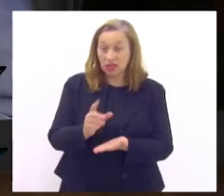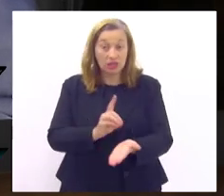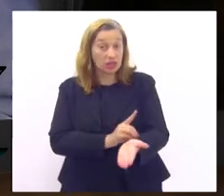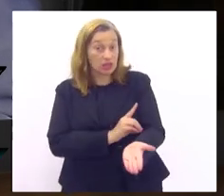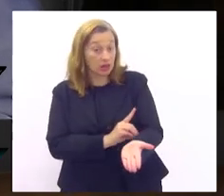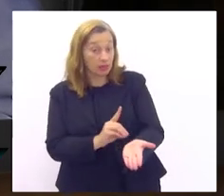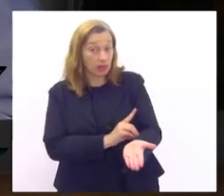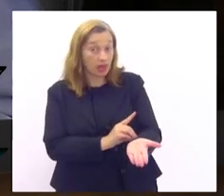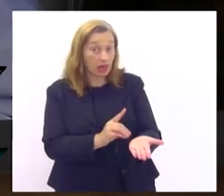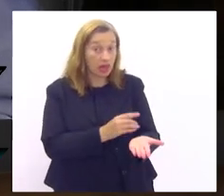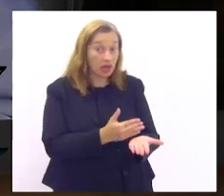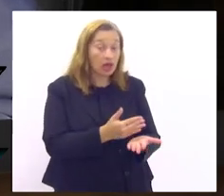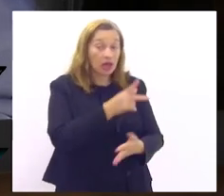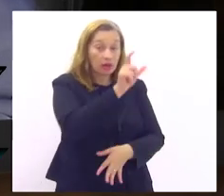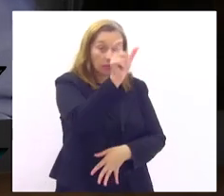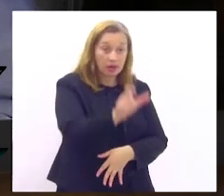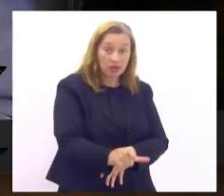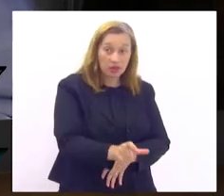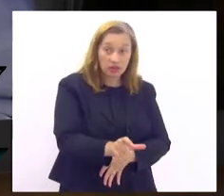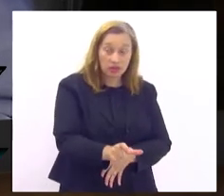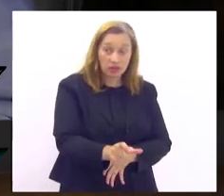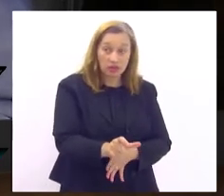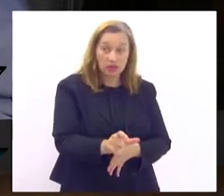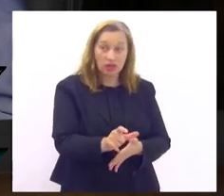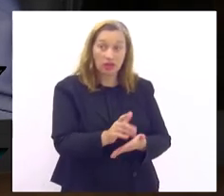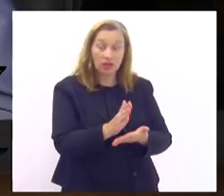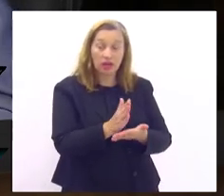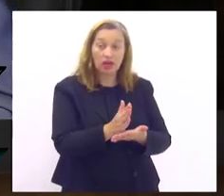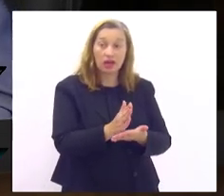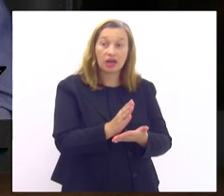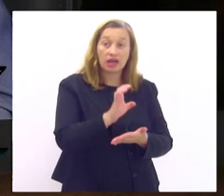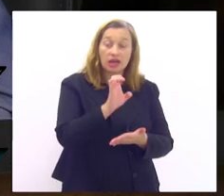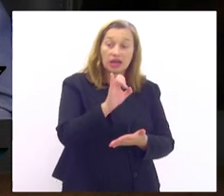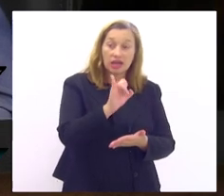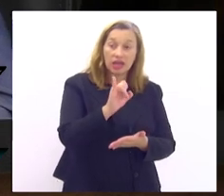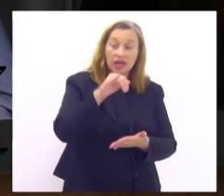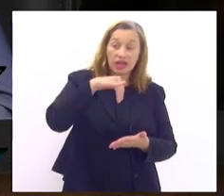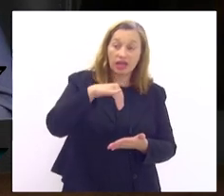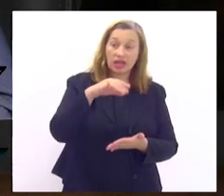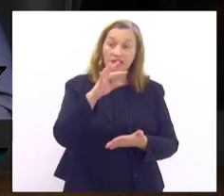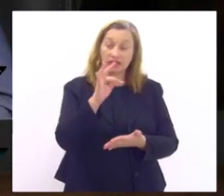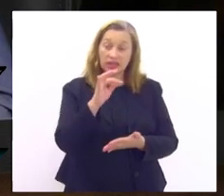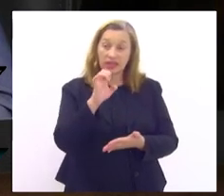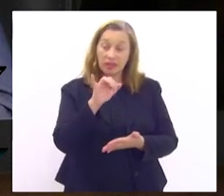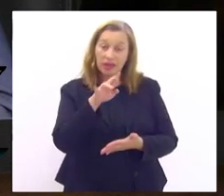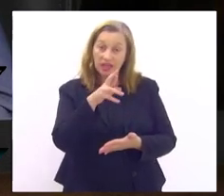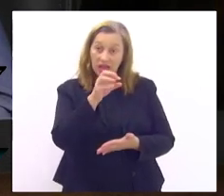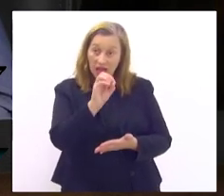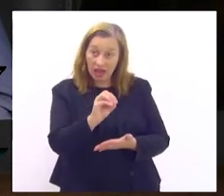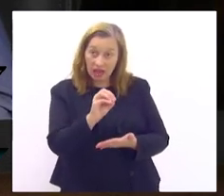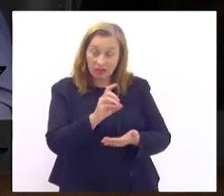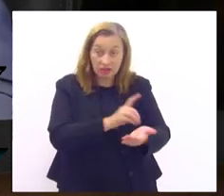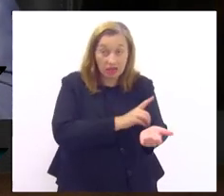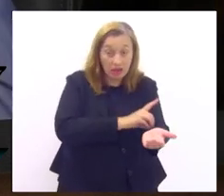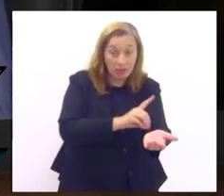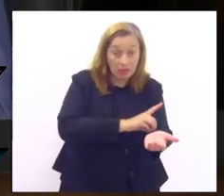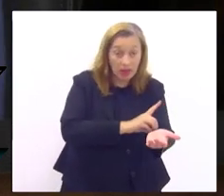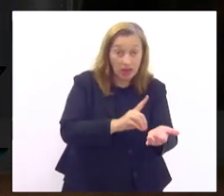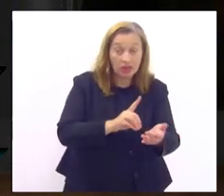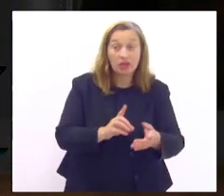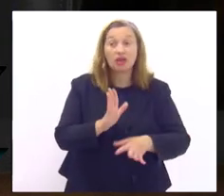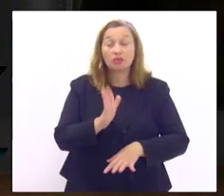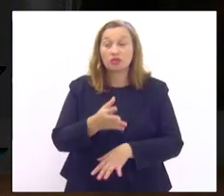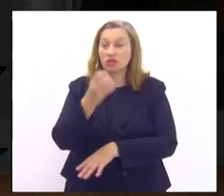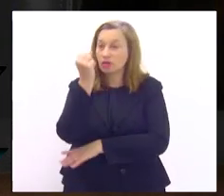a pessoa que está com diabetes intermediário e a pessoa que está com diabetes avançado descontrolado e